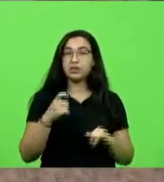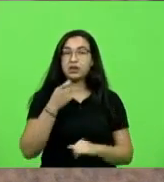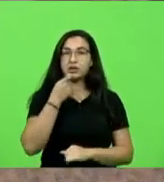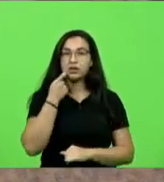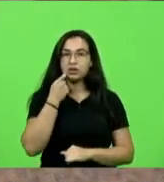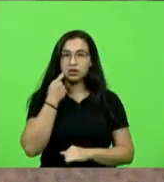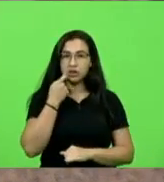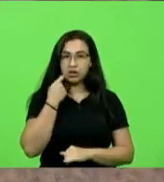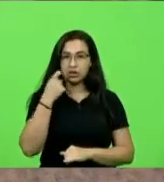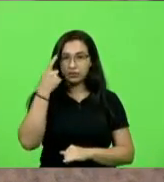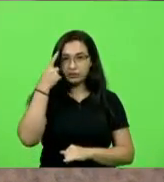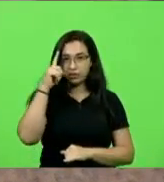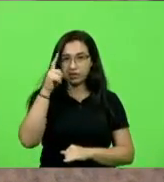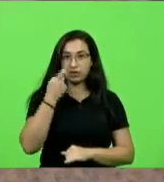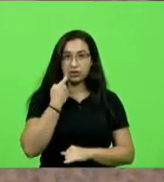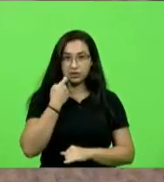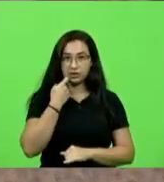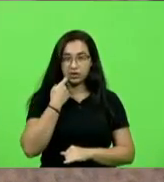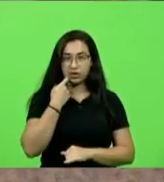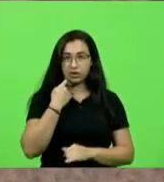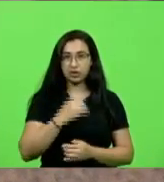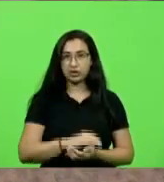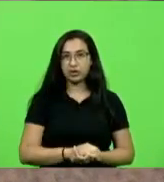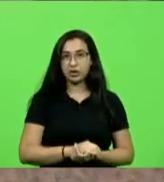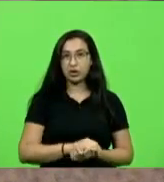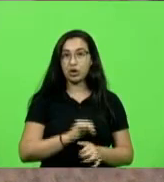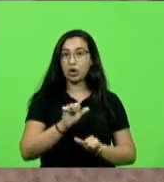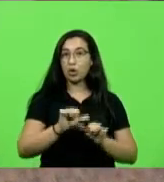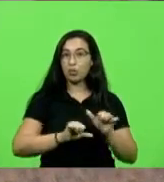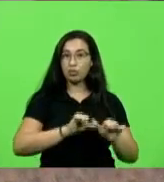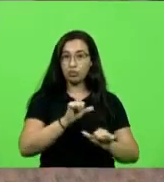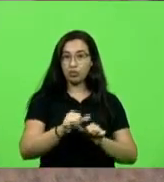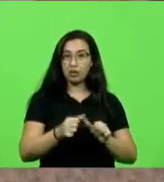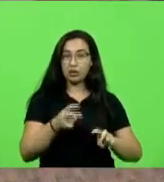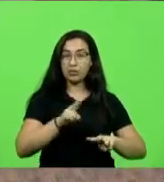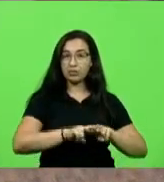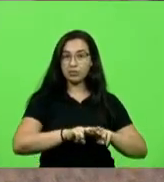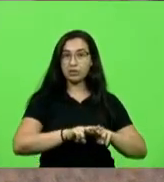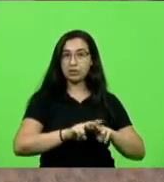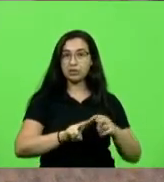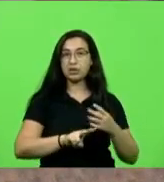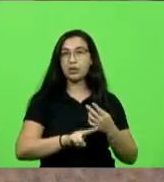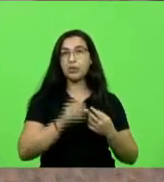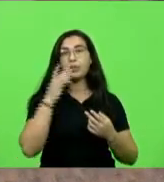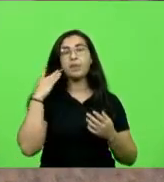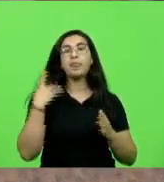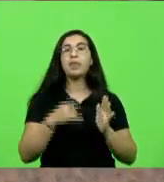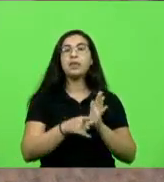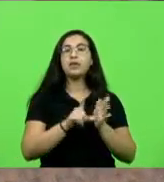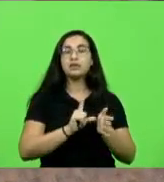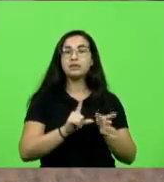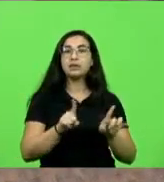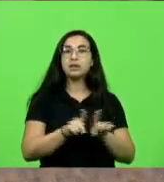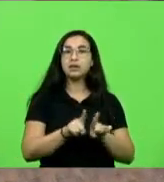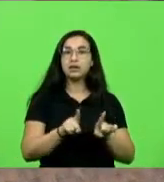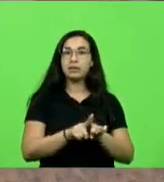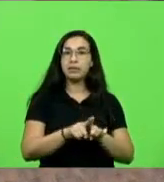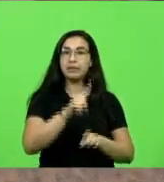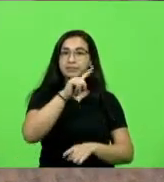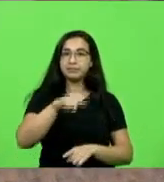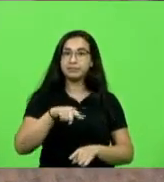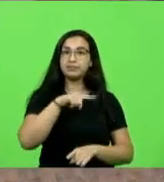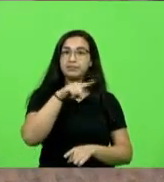sobre a revogação da prisão preventiva e também sobre o cancelamento das